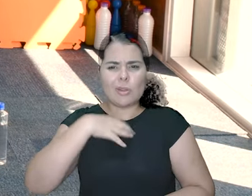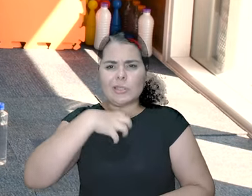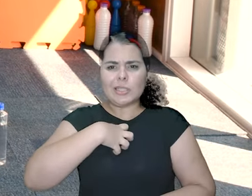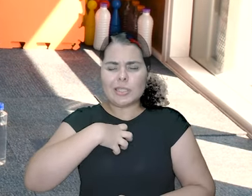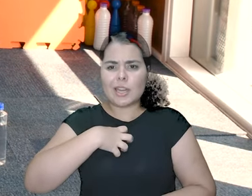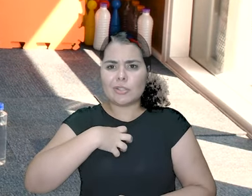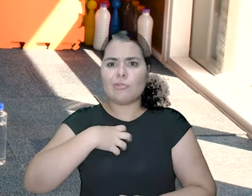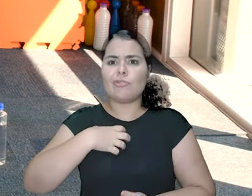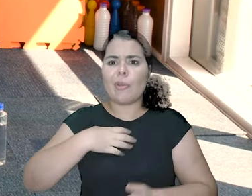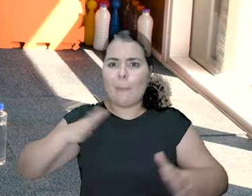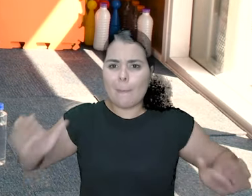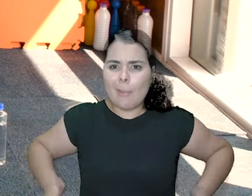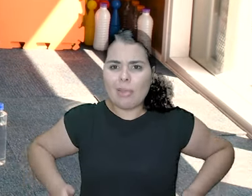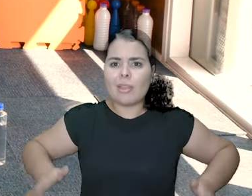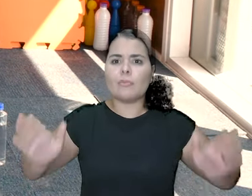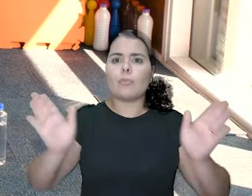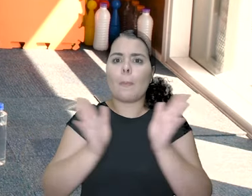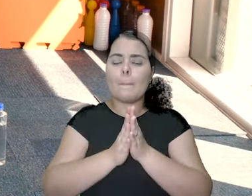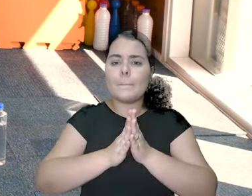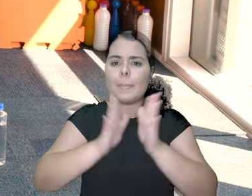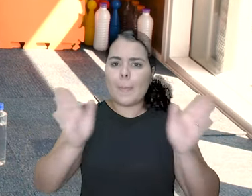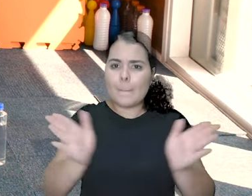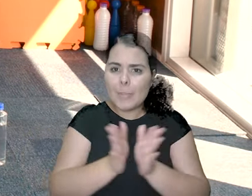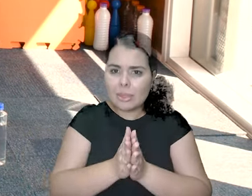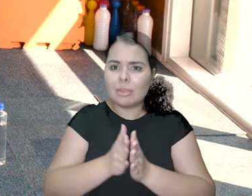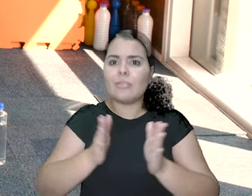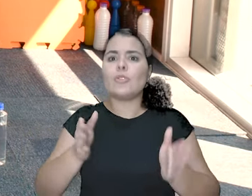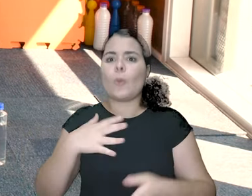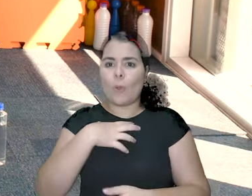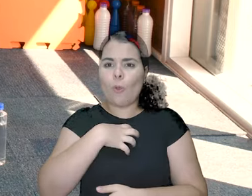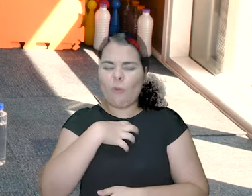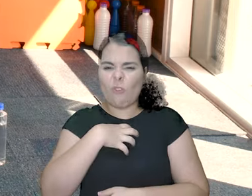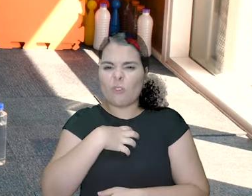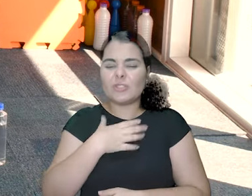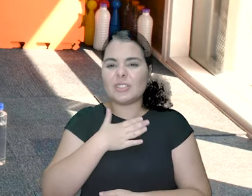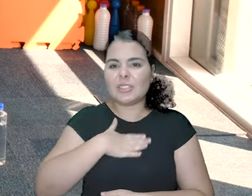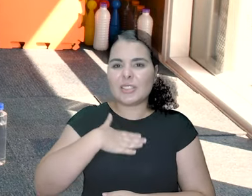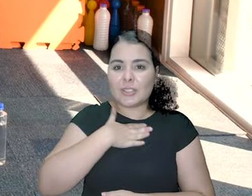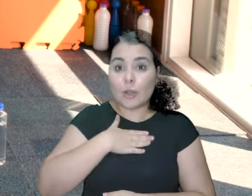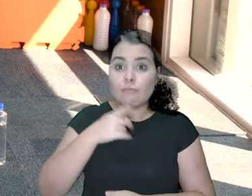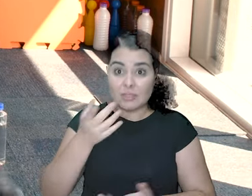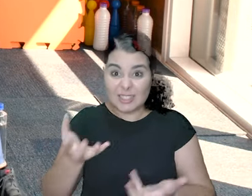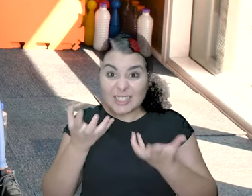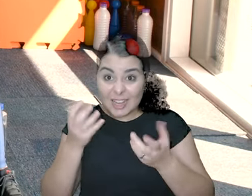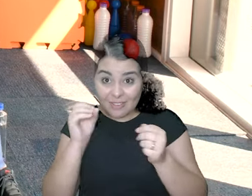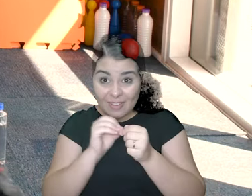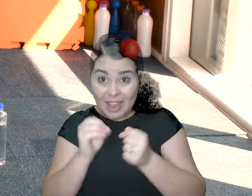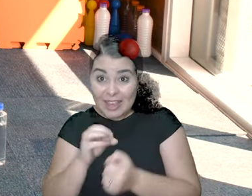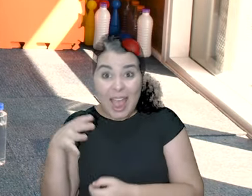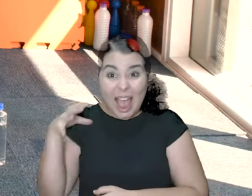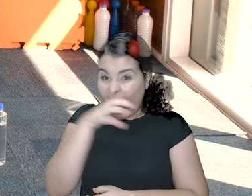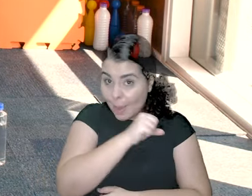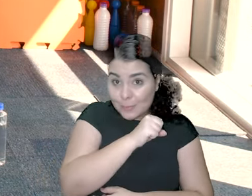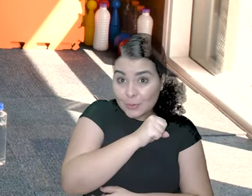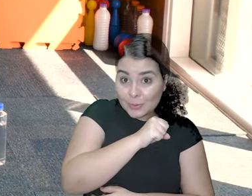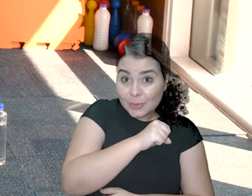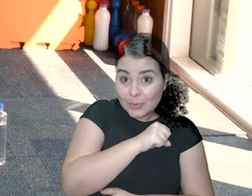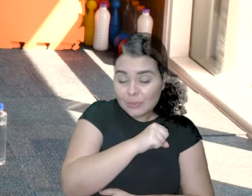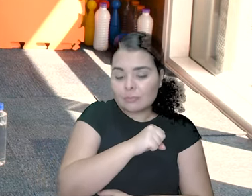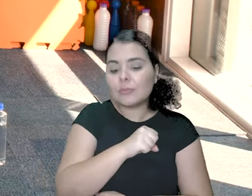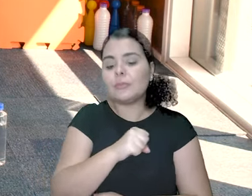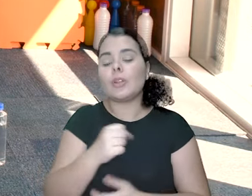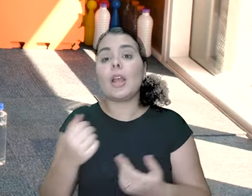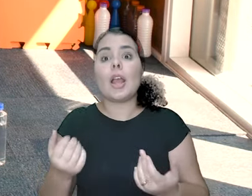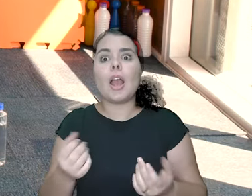Eu gosto de ouvir o barulhinho aqui com a perna. Craft. Craft. Alguém quer fazer mais rápido?